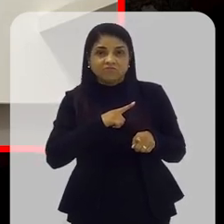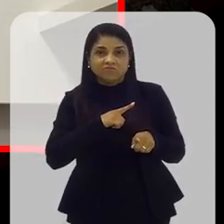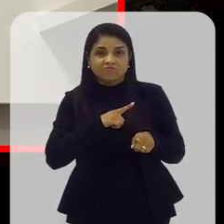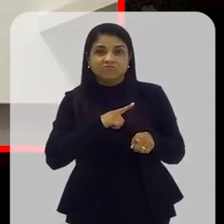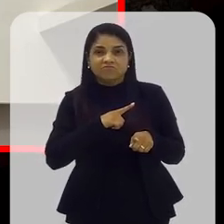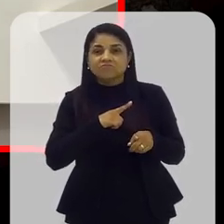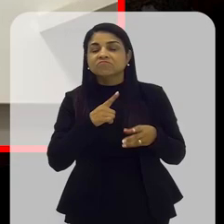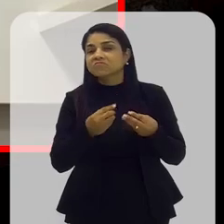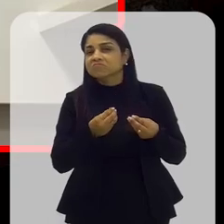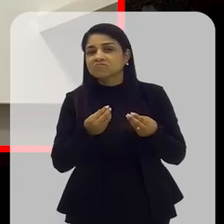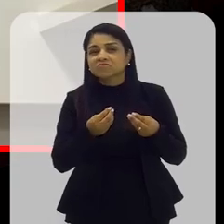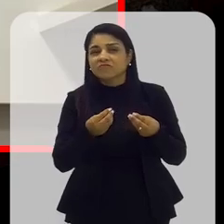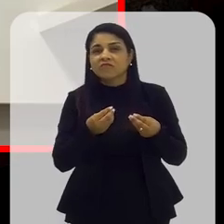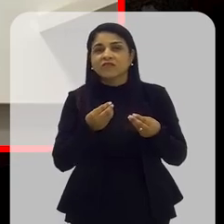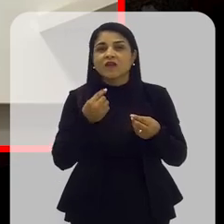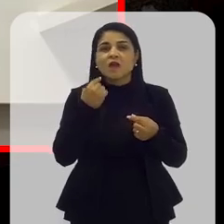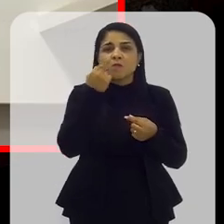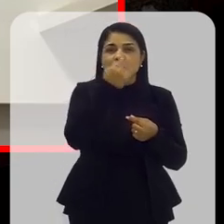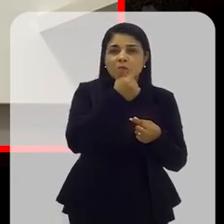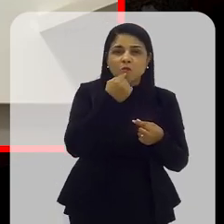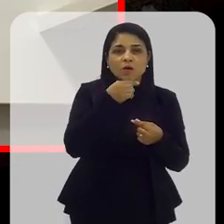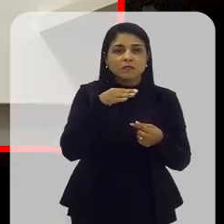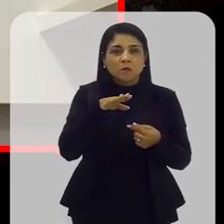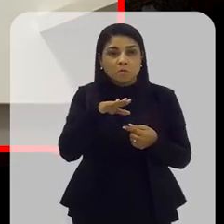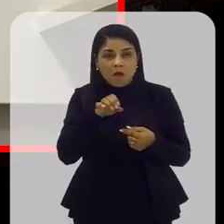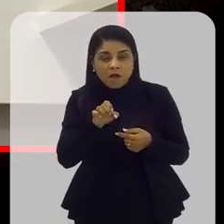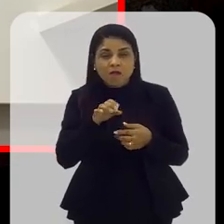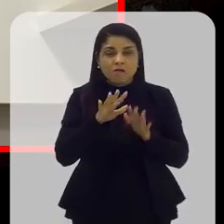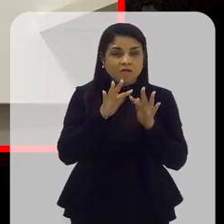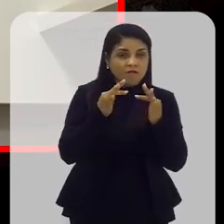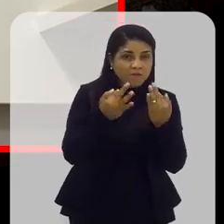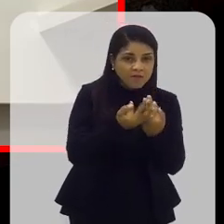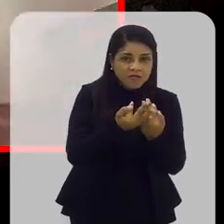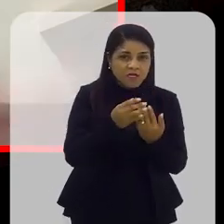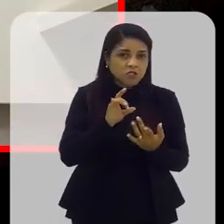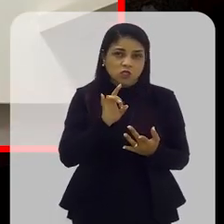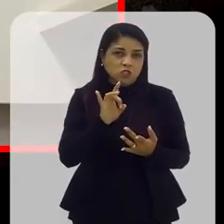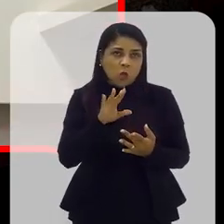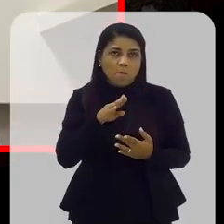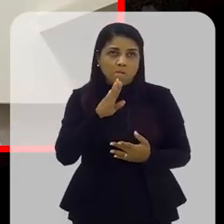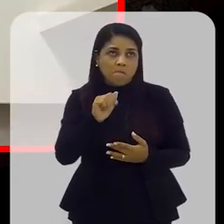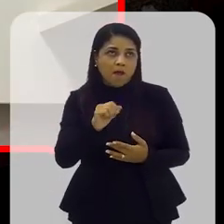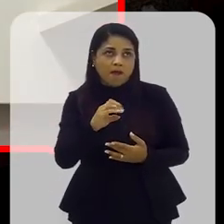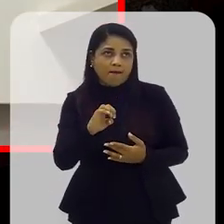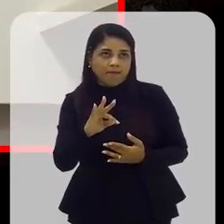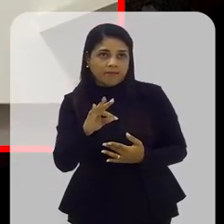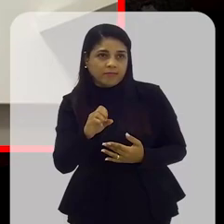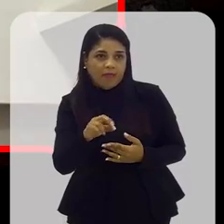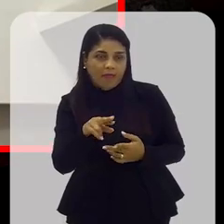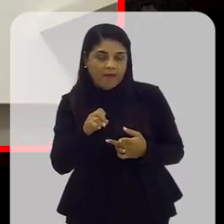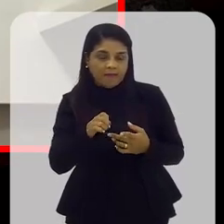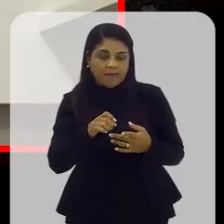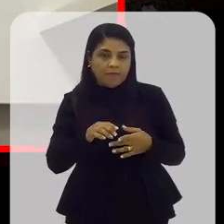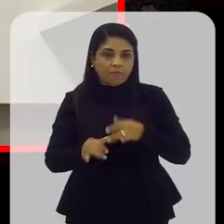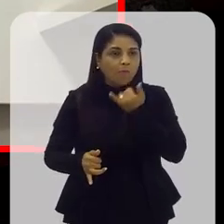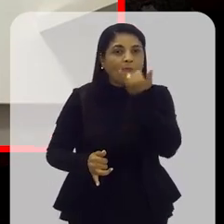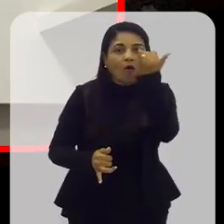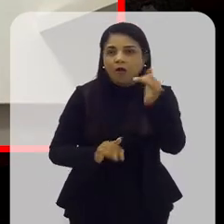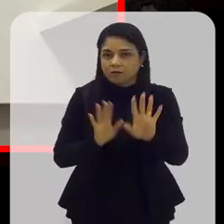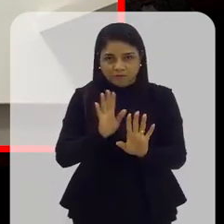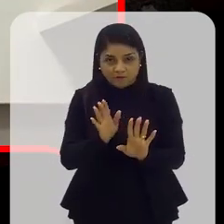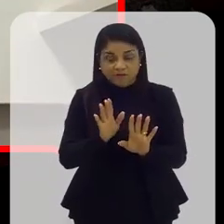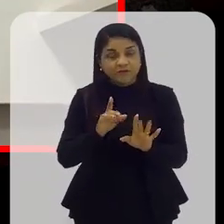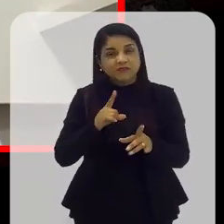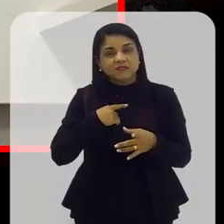boca da nossa mãe, da nossa família, porque não são bactérias aleatórias, né? A gente vai ser colonizado por